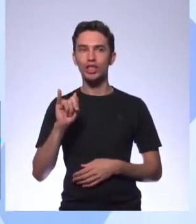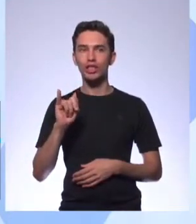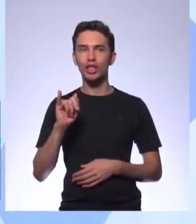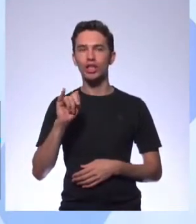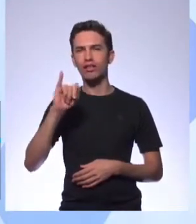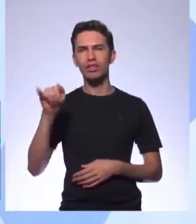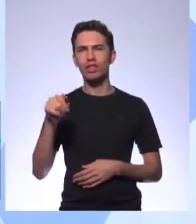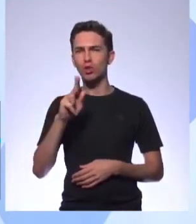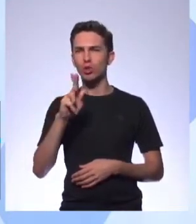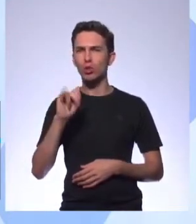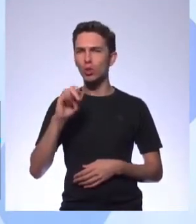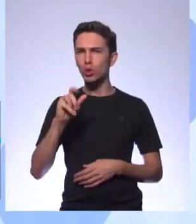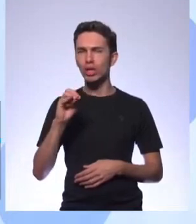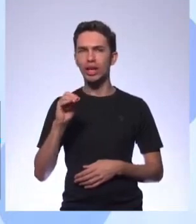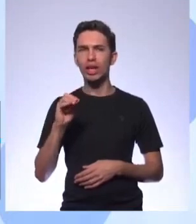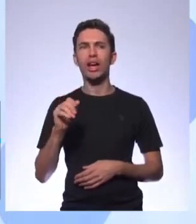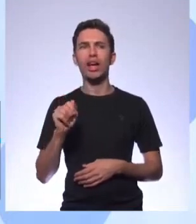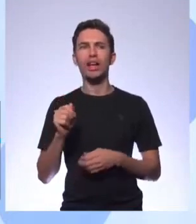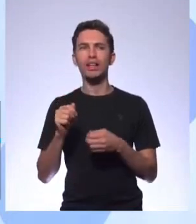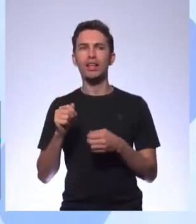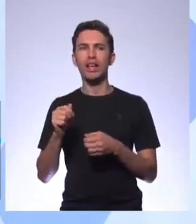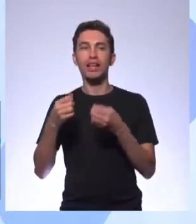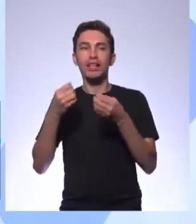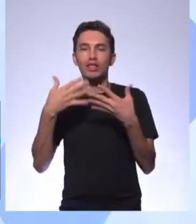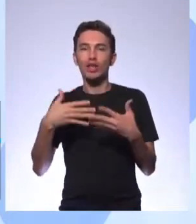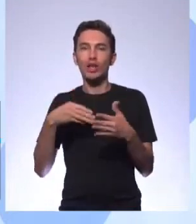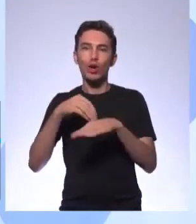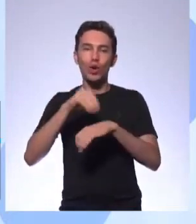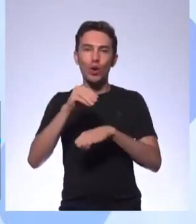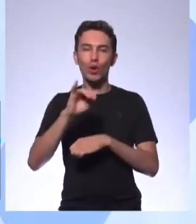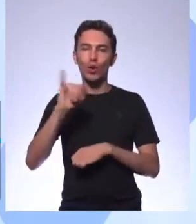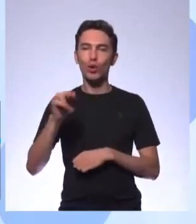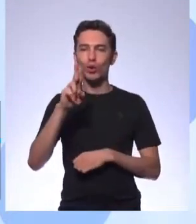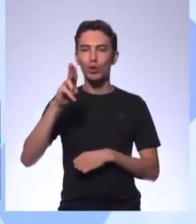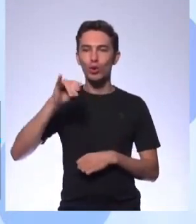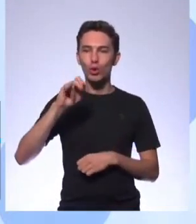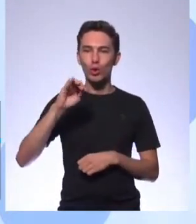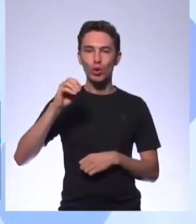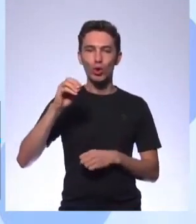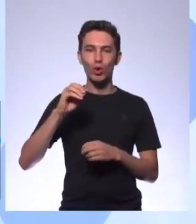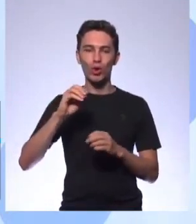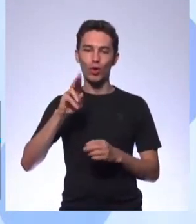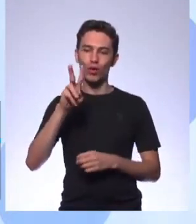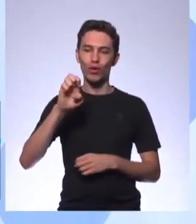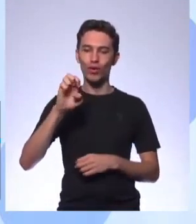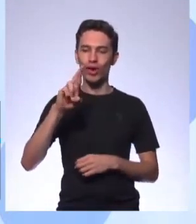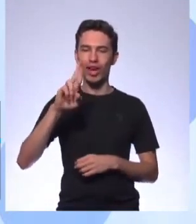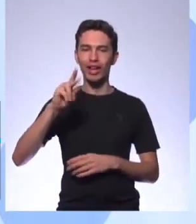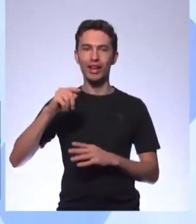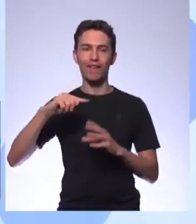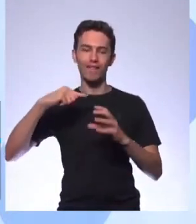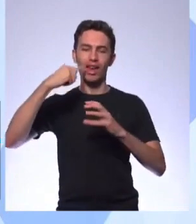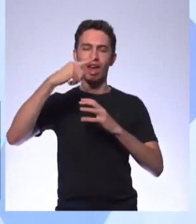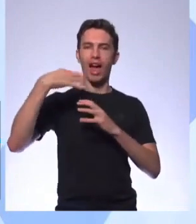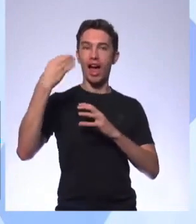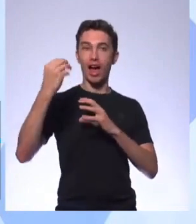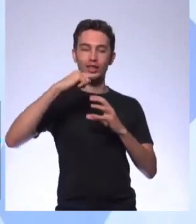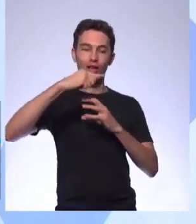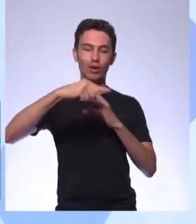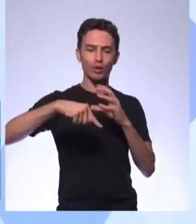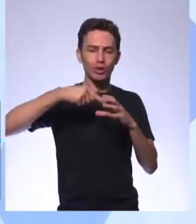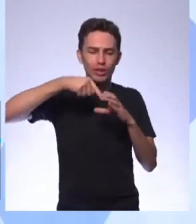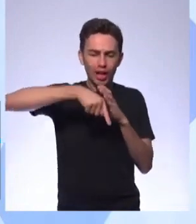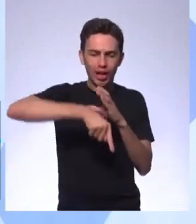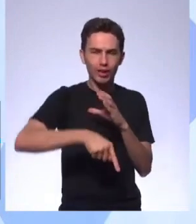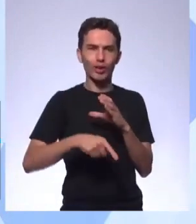ela indica o Júlio Verne, Viagem ao Centro da Terra. O porquê ela não diz, mas a Adriana